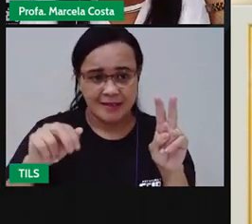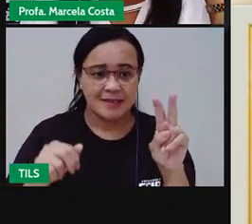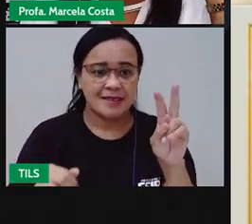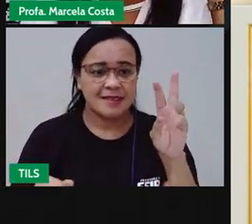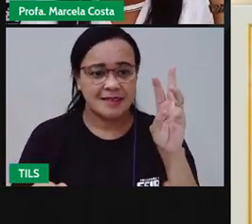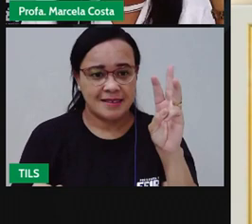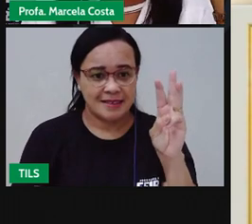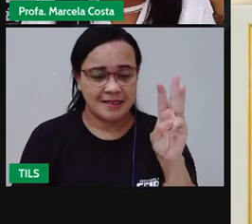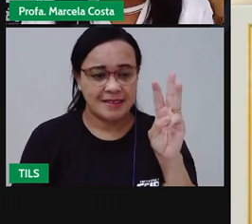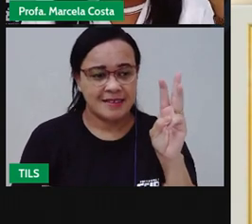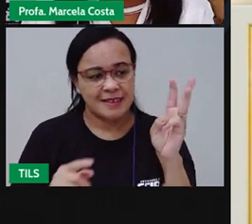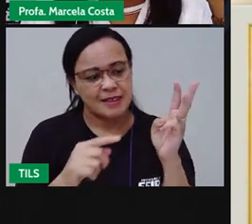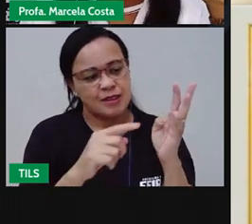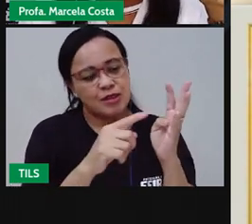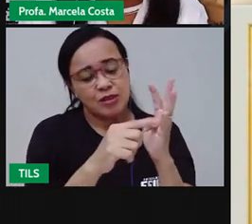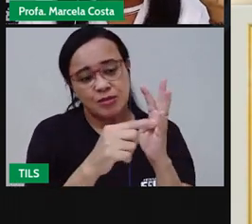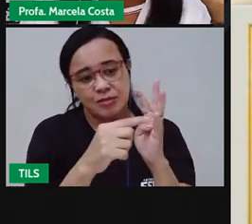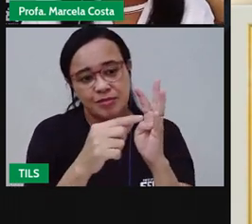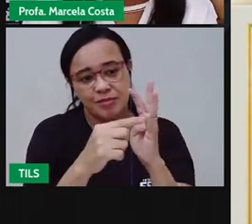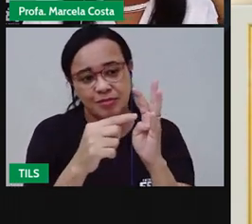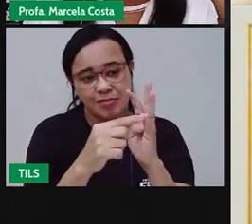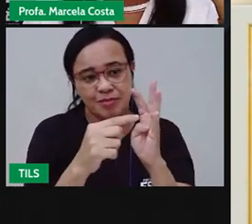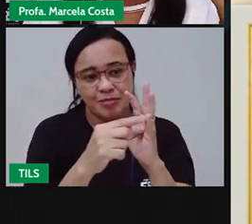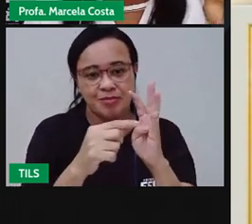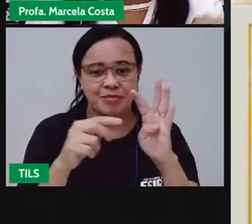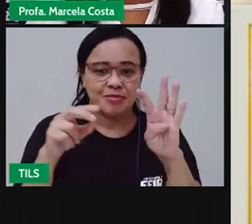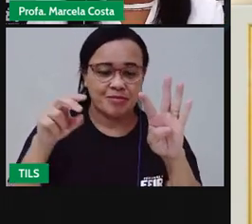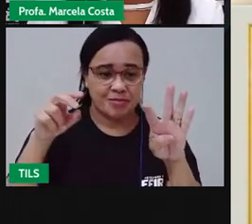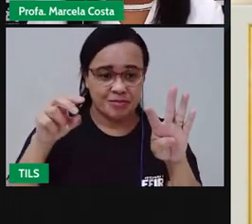E mindinho ou mínimo.